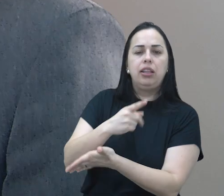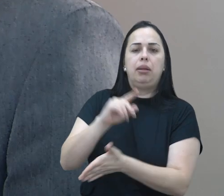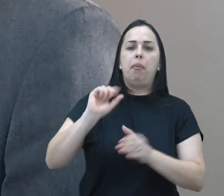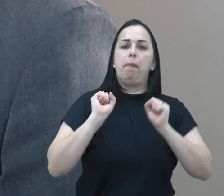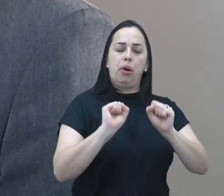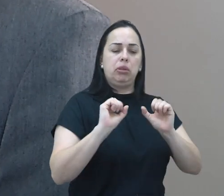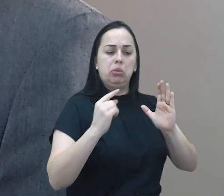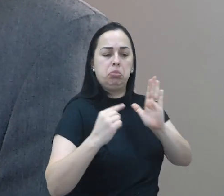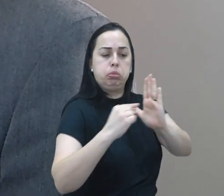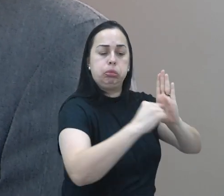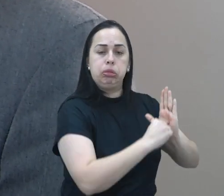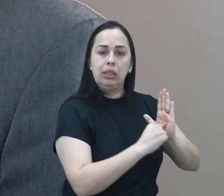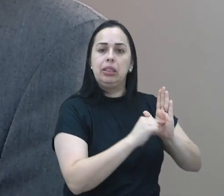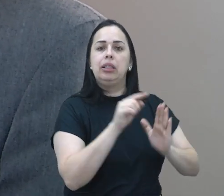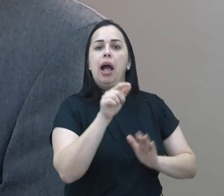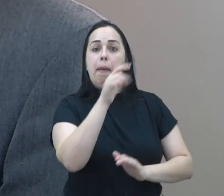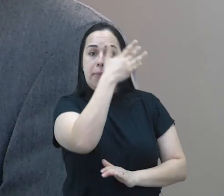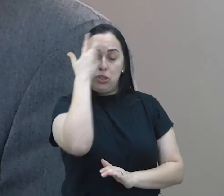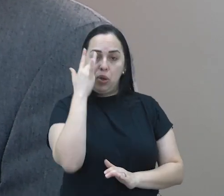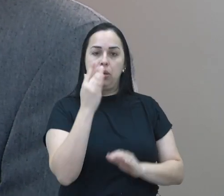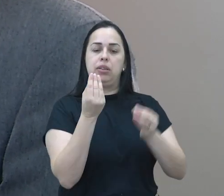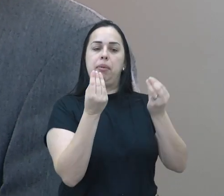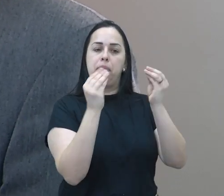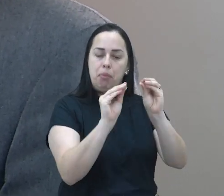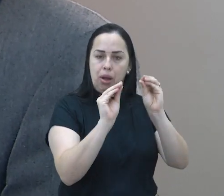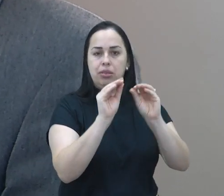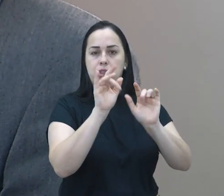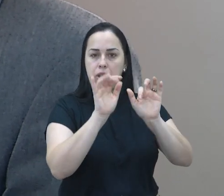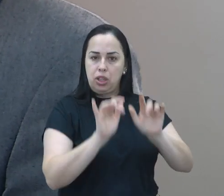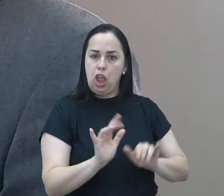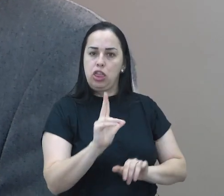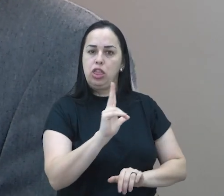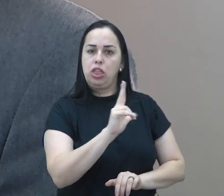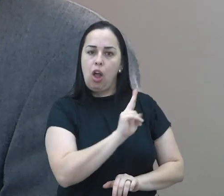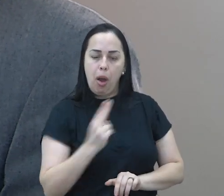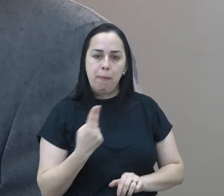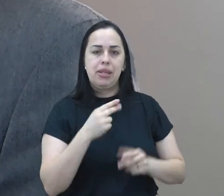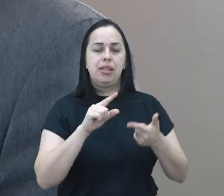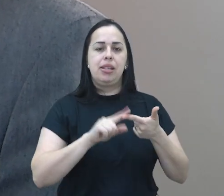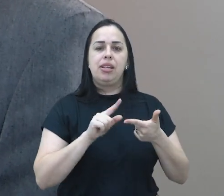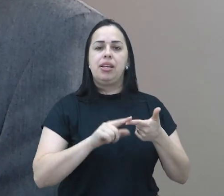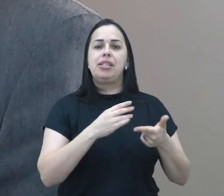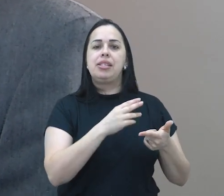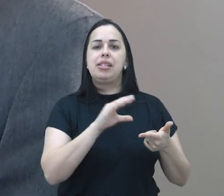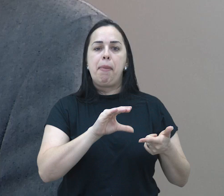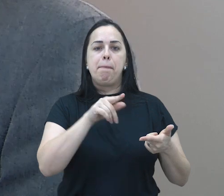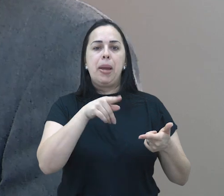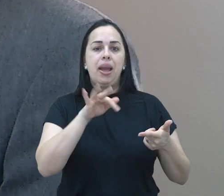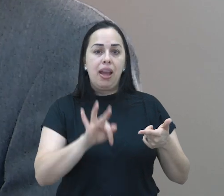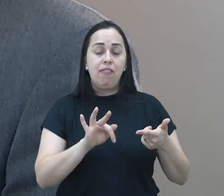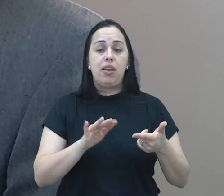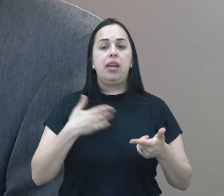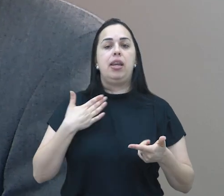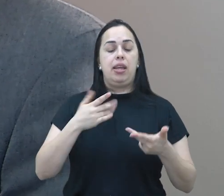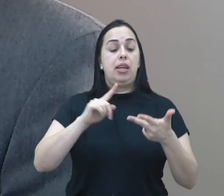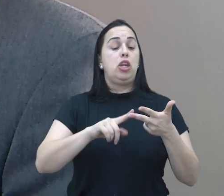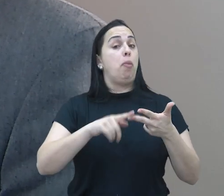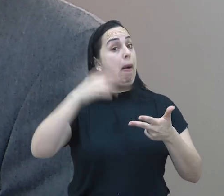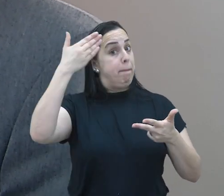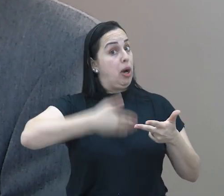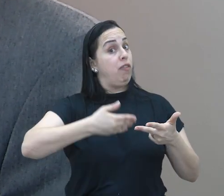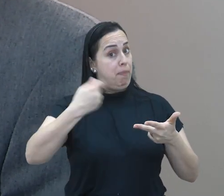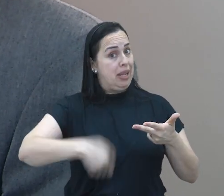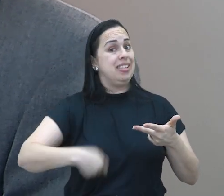propaganda eleitoral. Então, ele permite lá que a pessoa, ela se cadastra, põe nome, CPF, direitinho, e apresenta uma